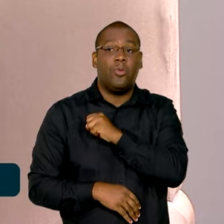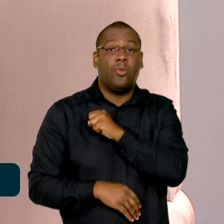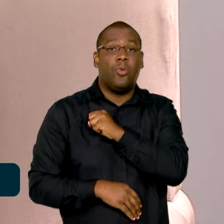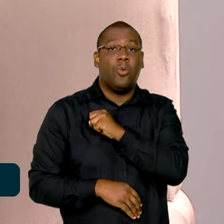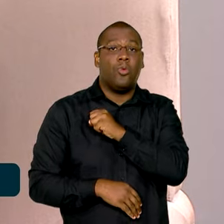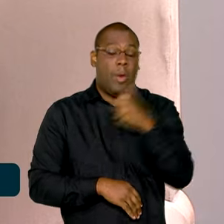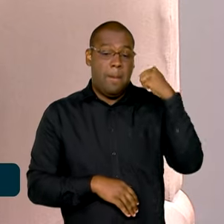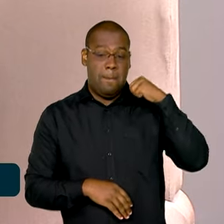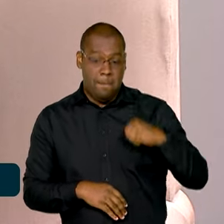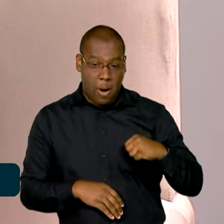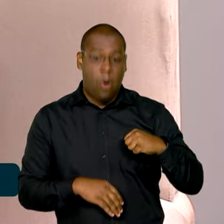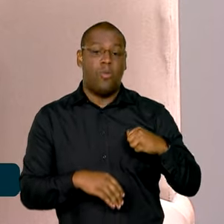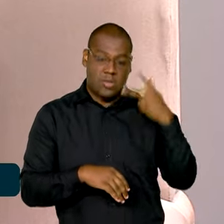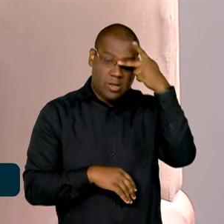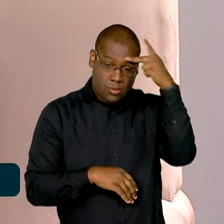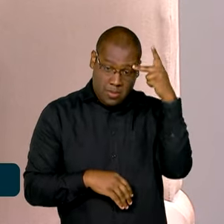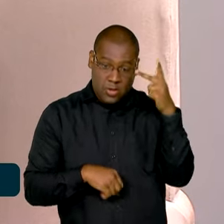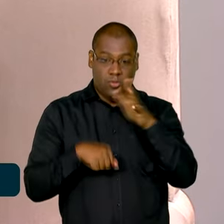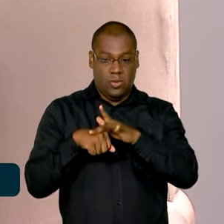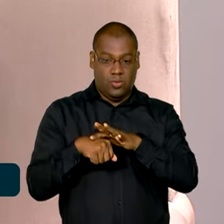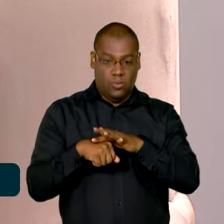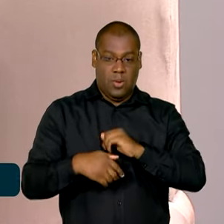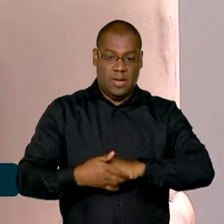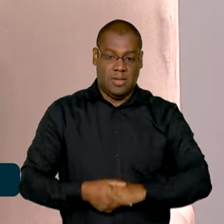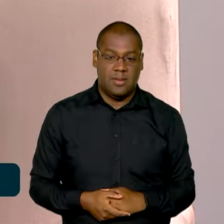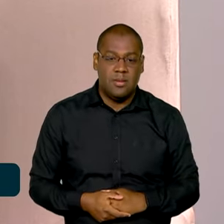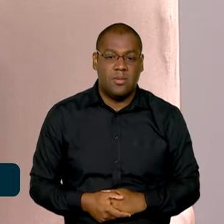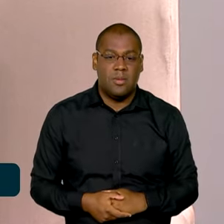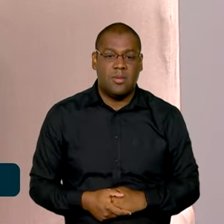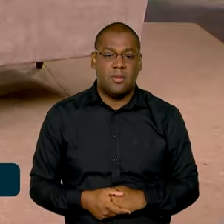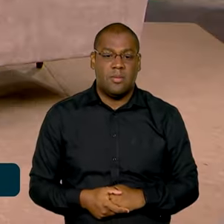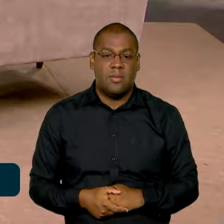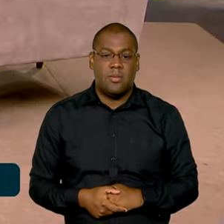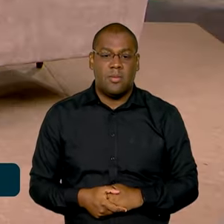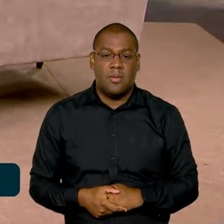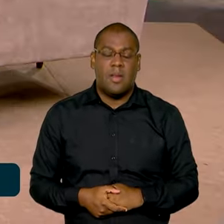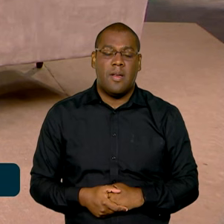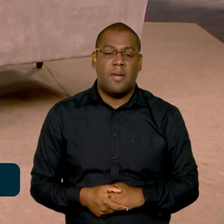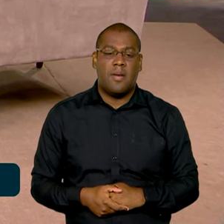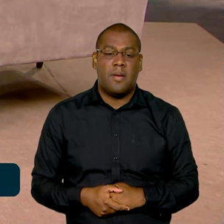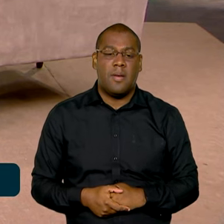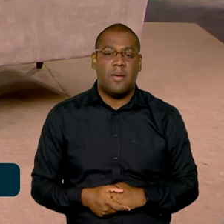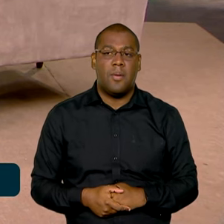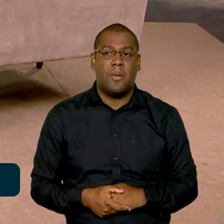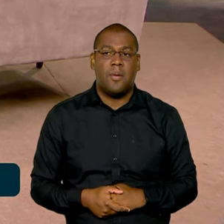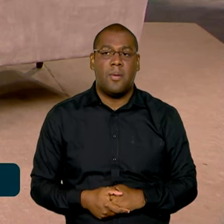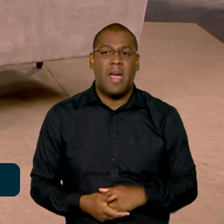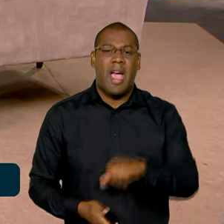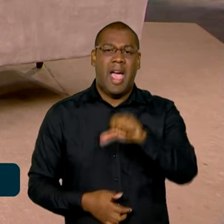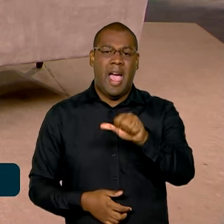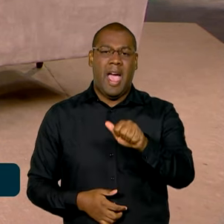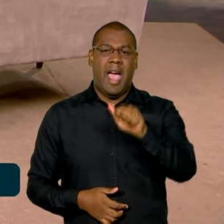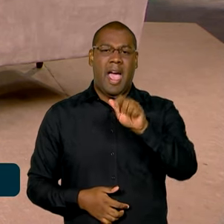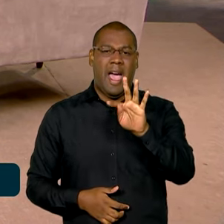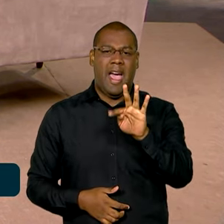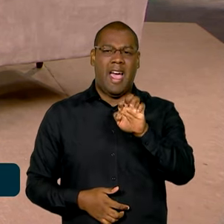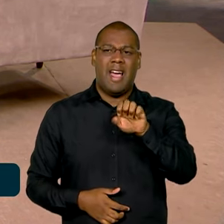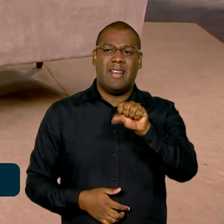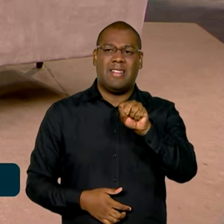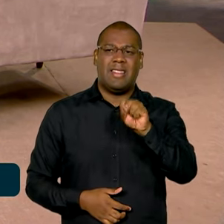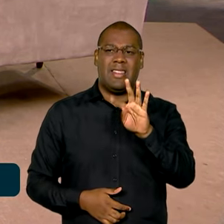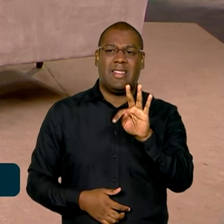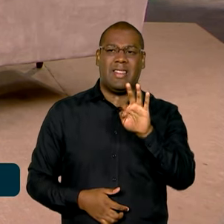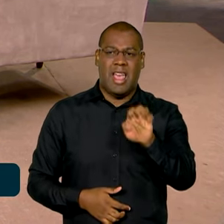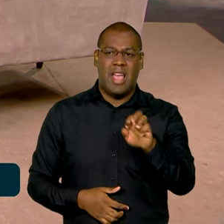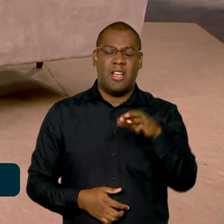auxílio-doença. Qual o balanço que o senhor faz da criação desse a Teste Média? O ateste Média foi criado, é verdade,